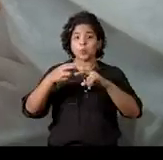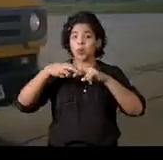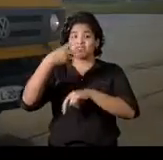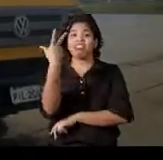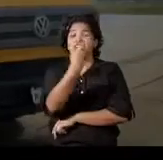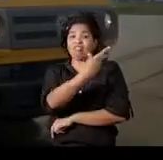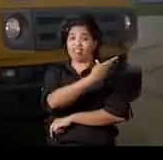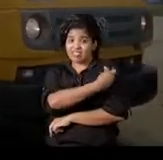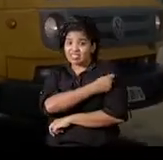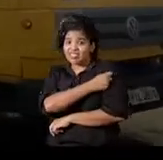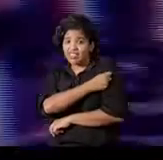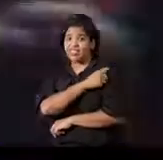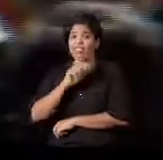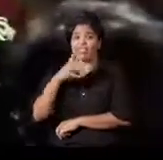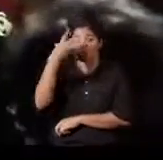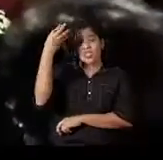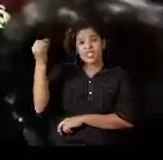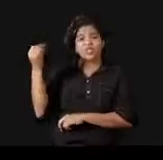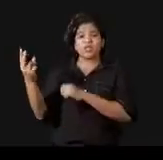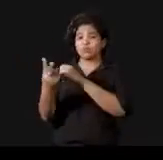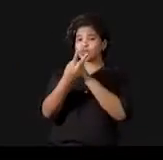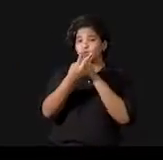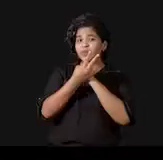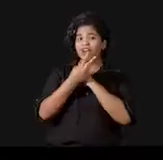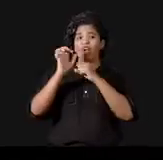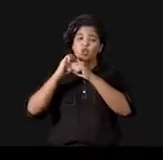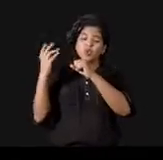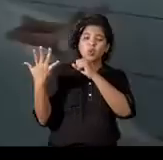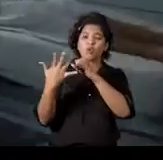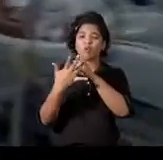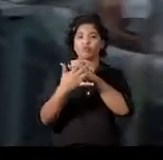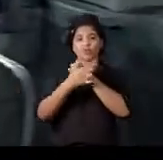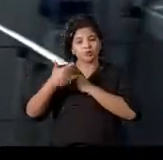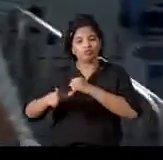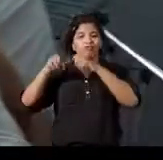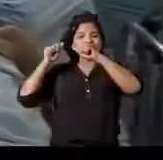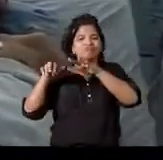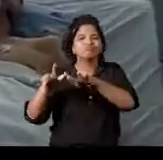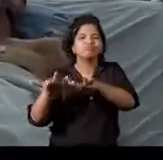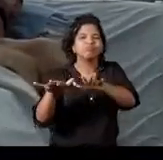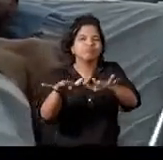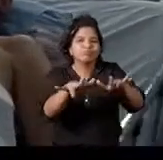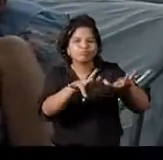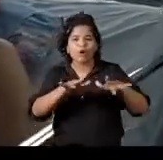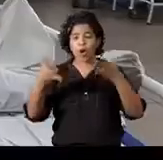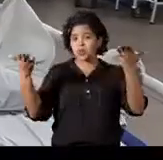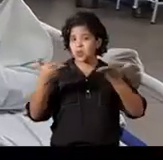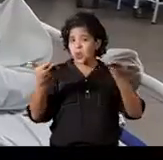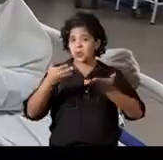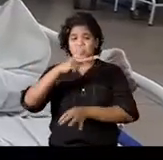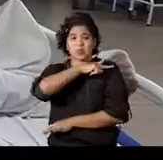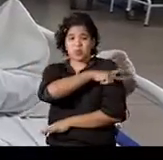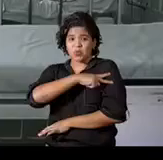relaxada geral, ele seguiu covardemente se espalhando. O resultado é que hoje no Piauí, 9